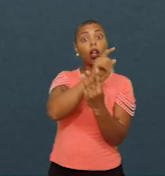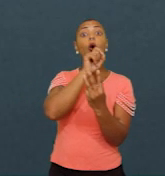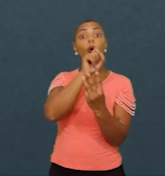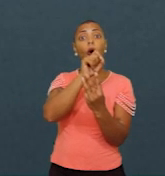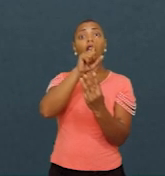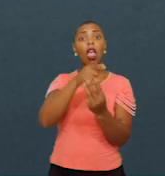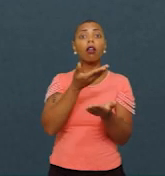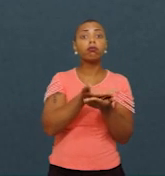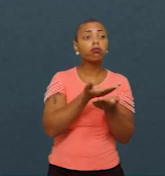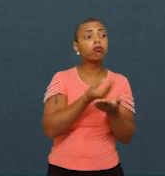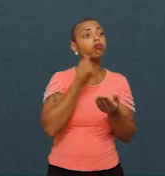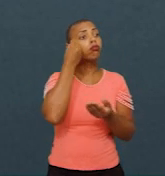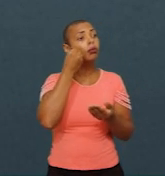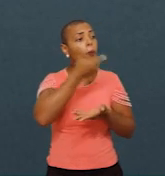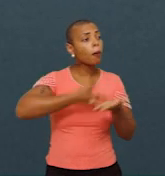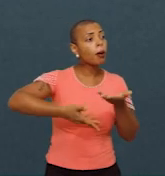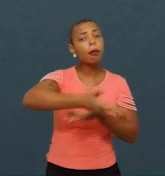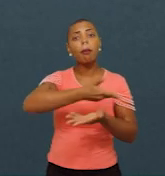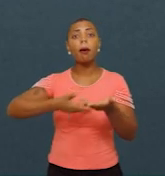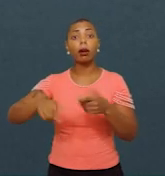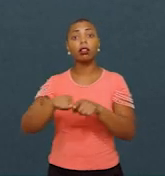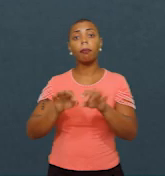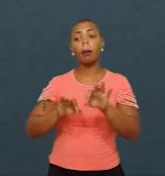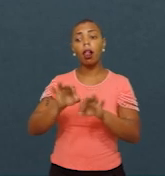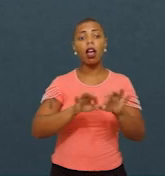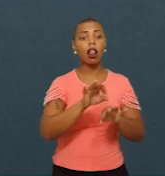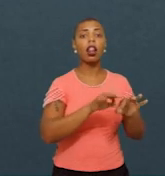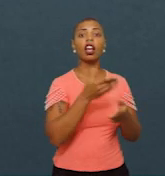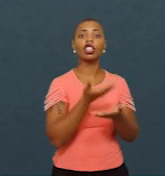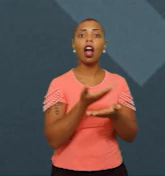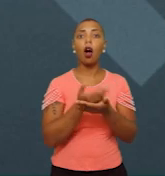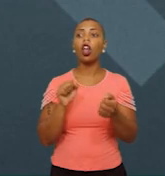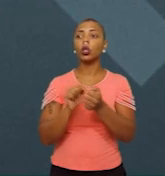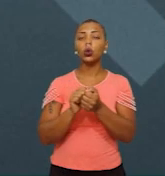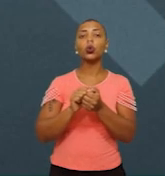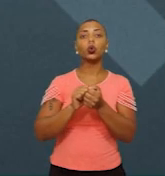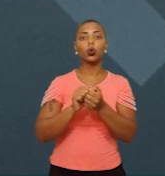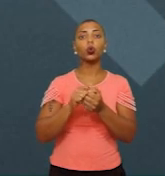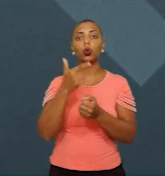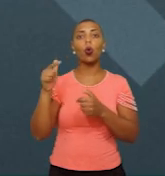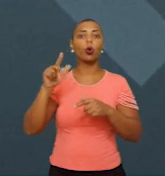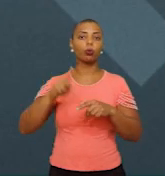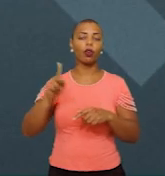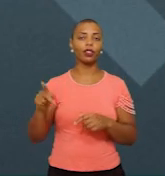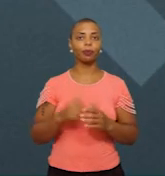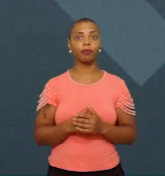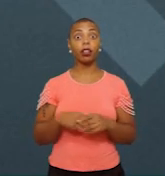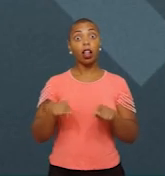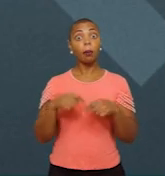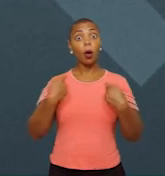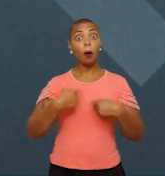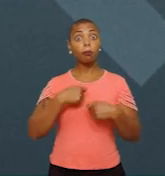trocando experiências e planejando aulas junto com os seus colegas. Além disso, eu tenho que ter um olhar muito